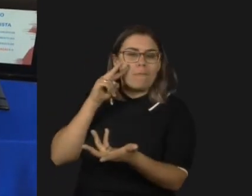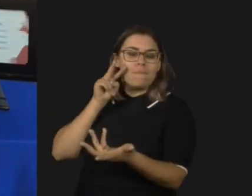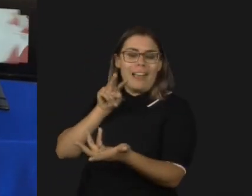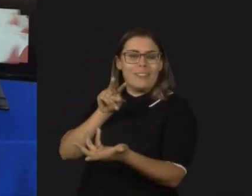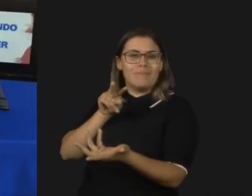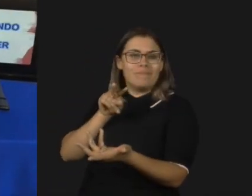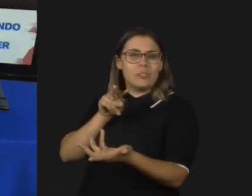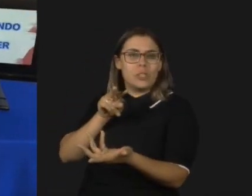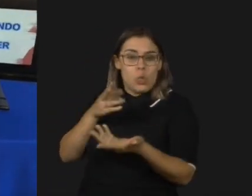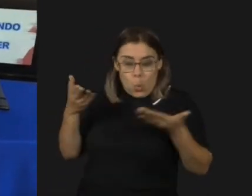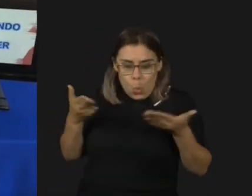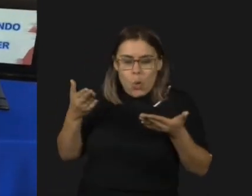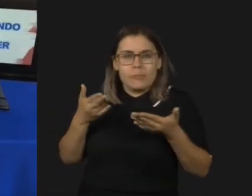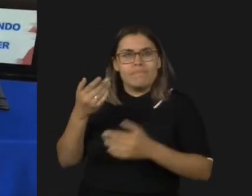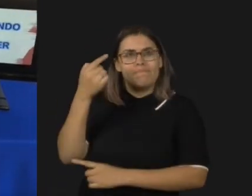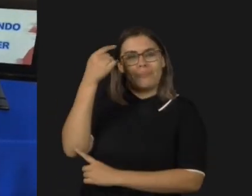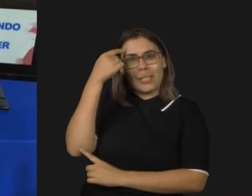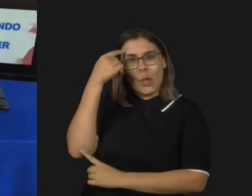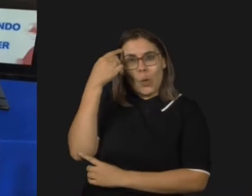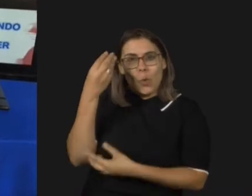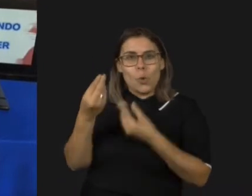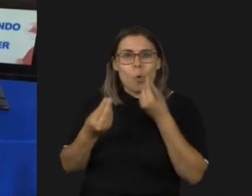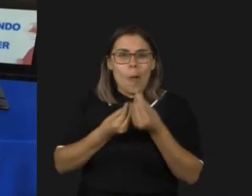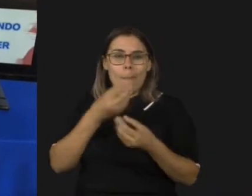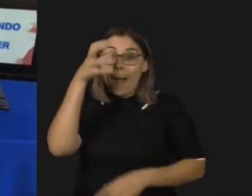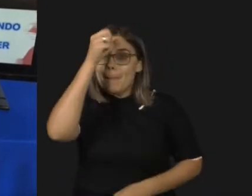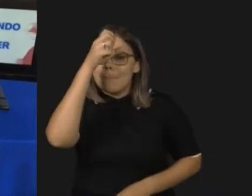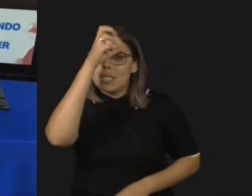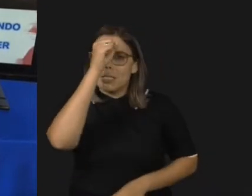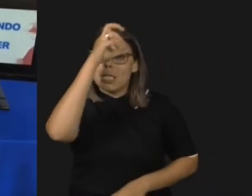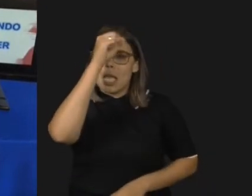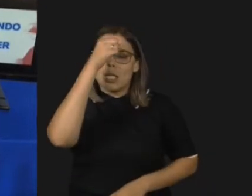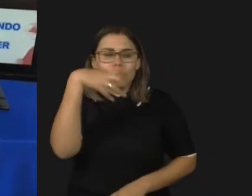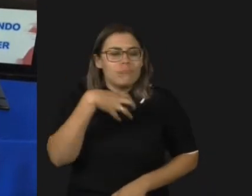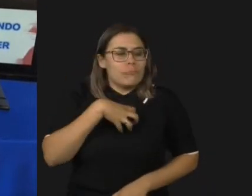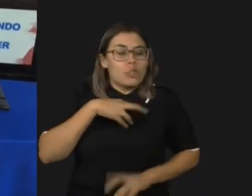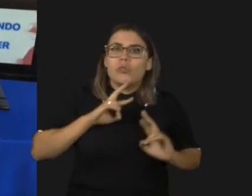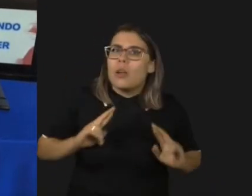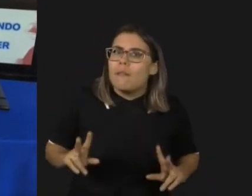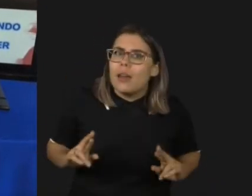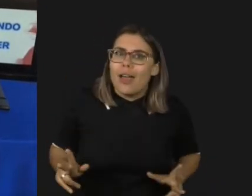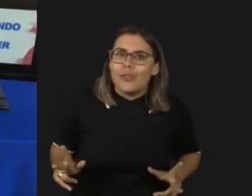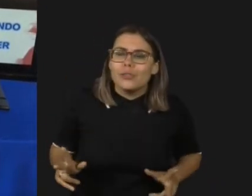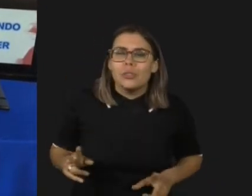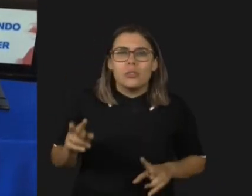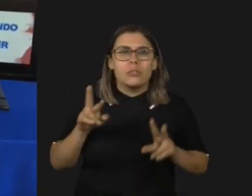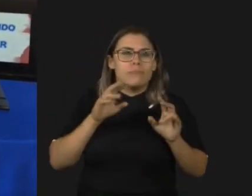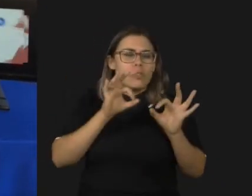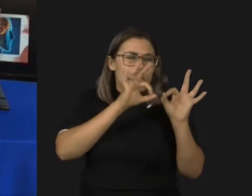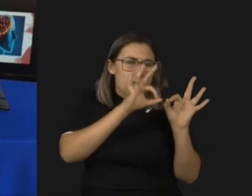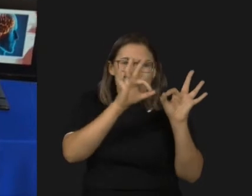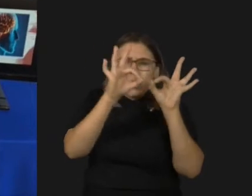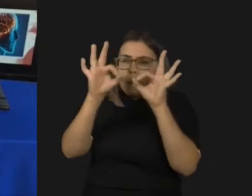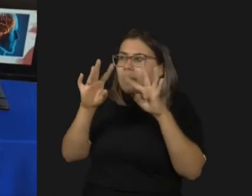desafio foi aprender em um ritmo diferente. Aprender a aprender. Observar e absorver de um jeito